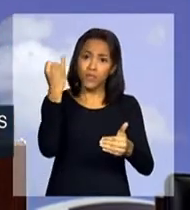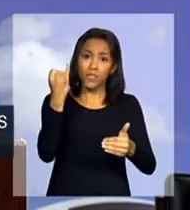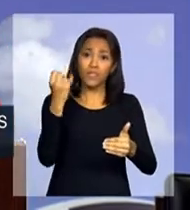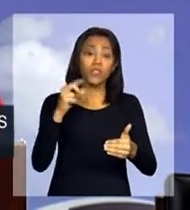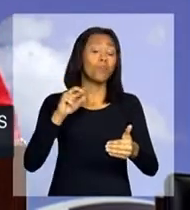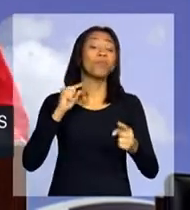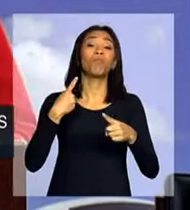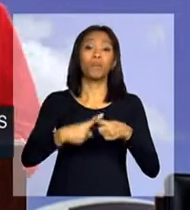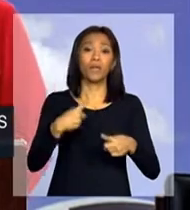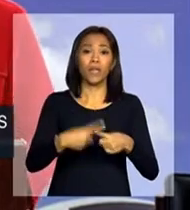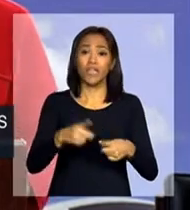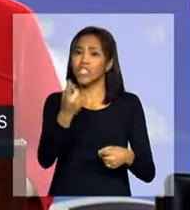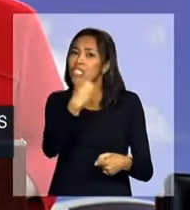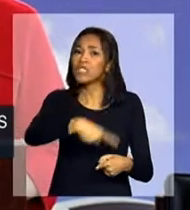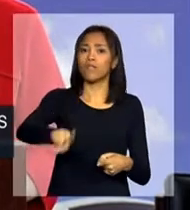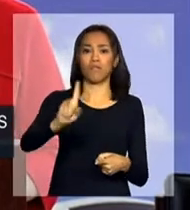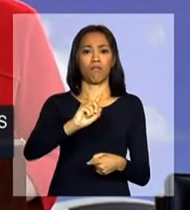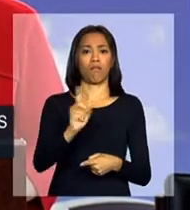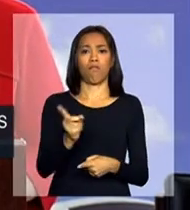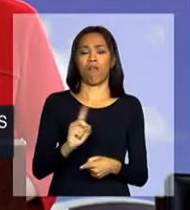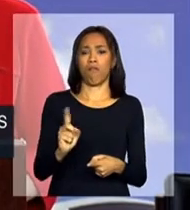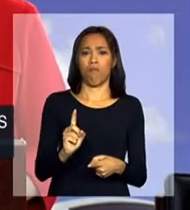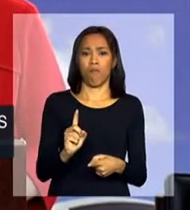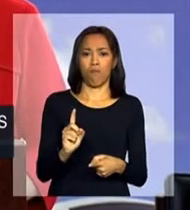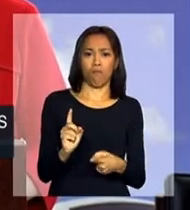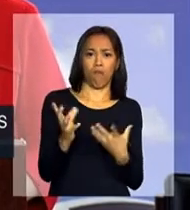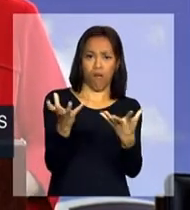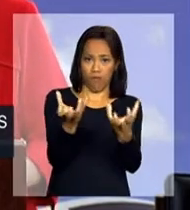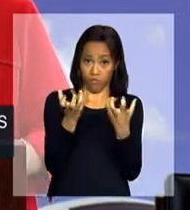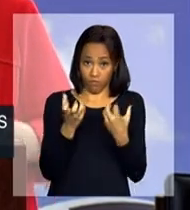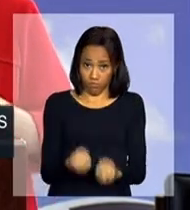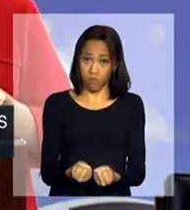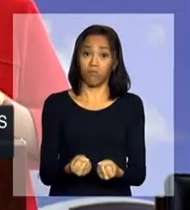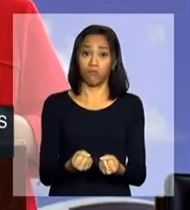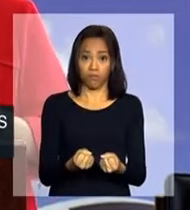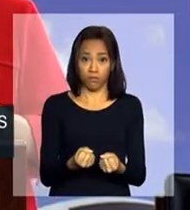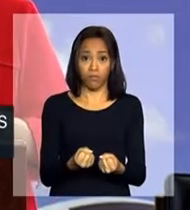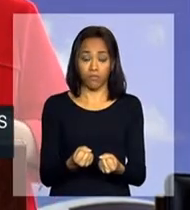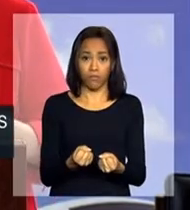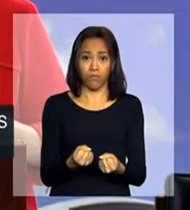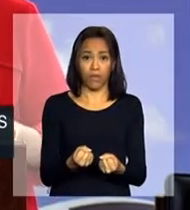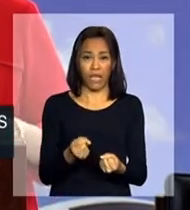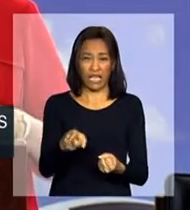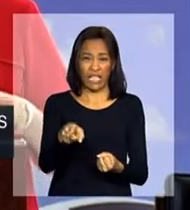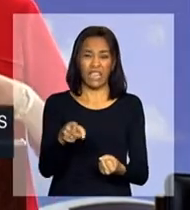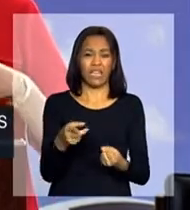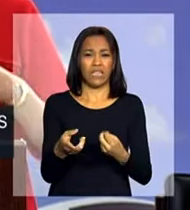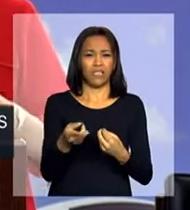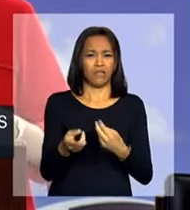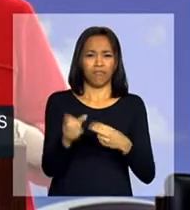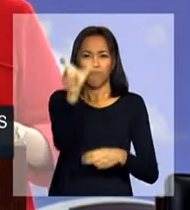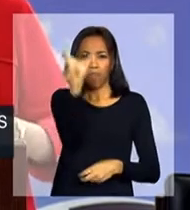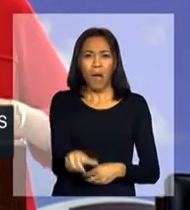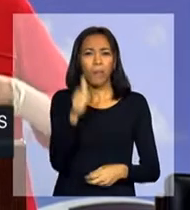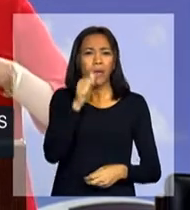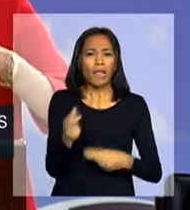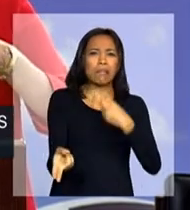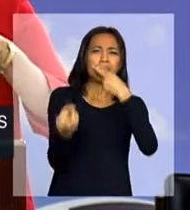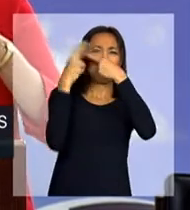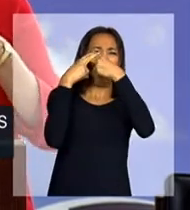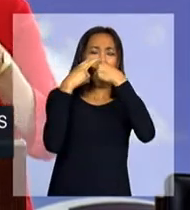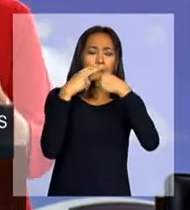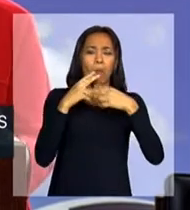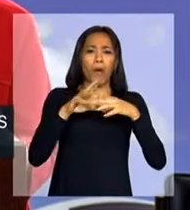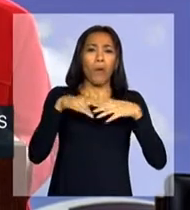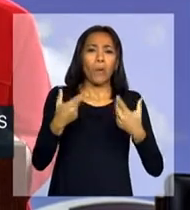compactuarmos com aquele trauma que a mulher tem quando ela